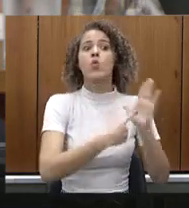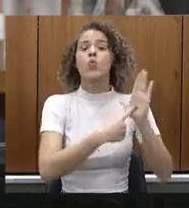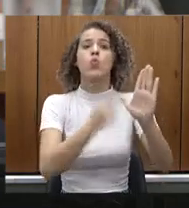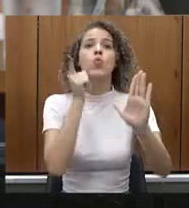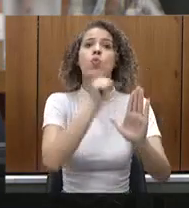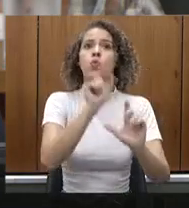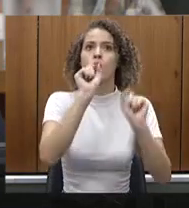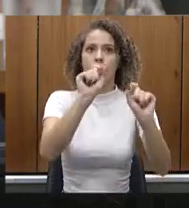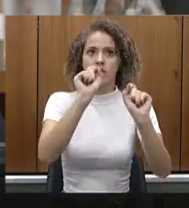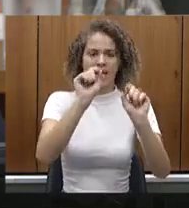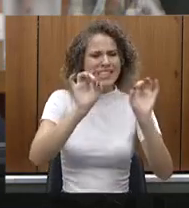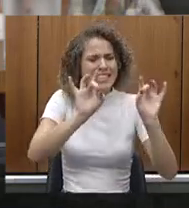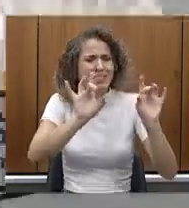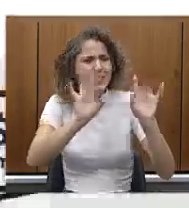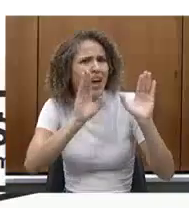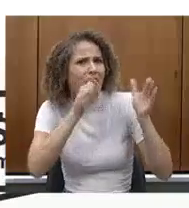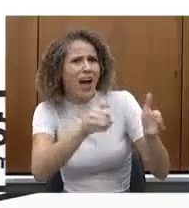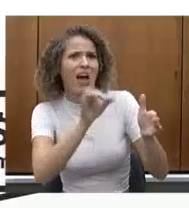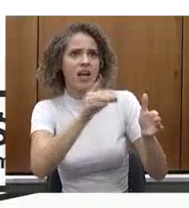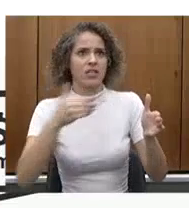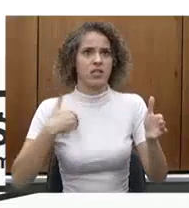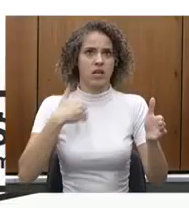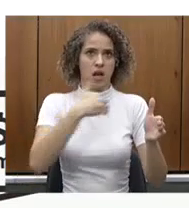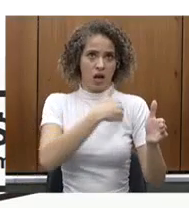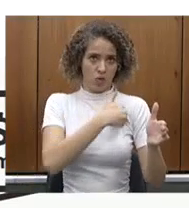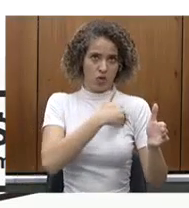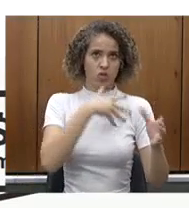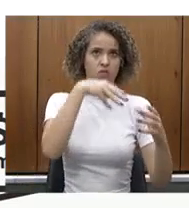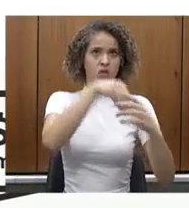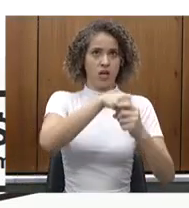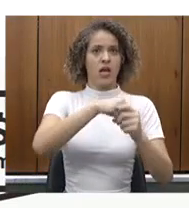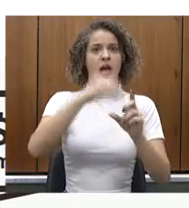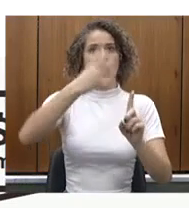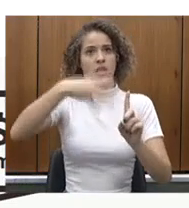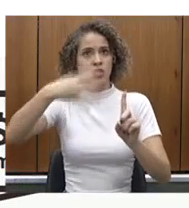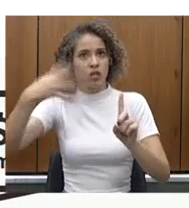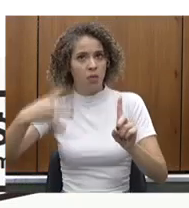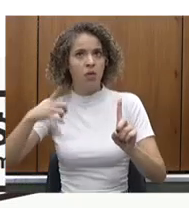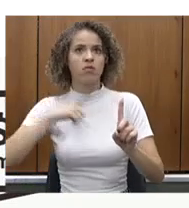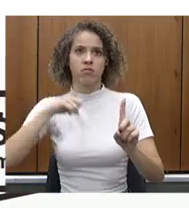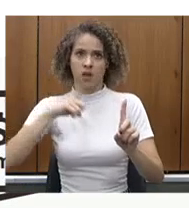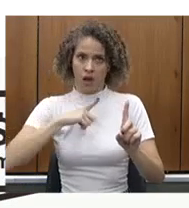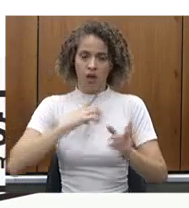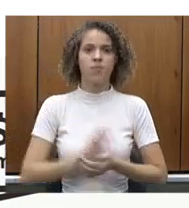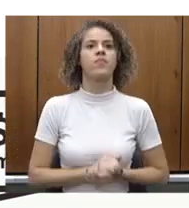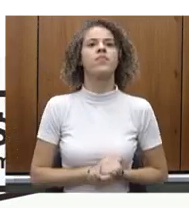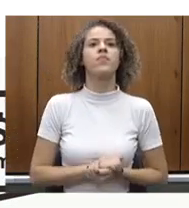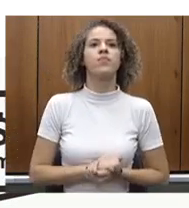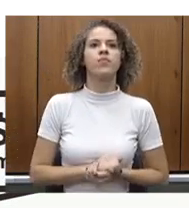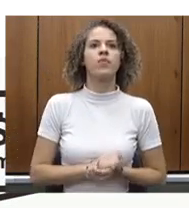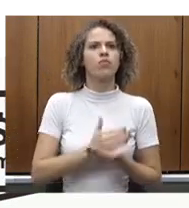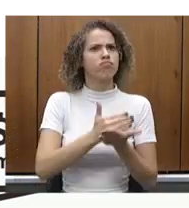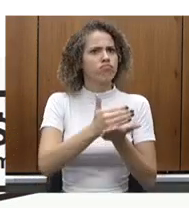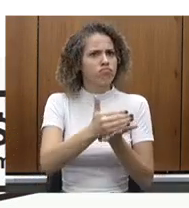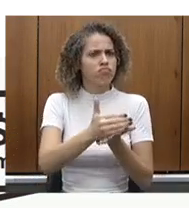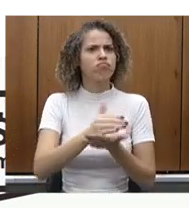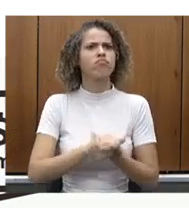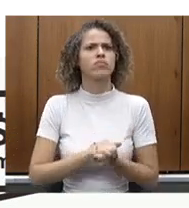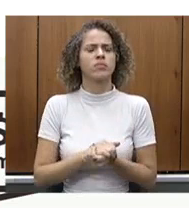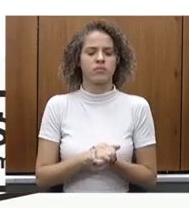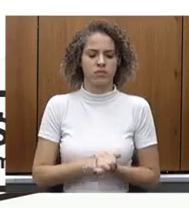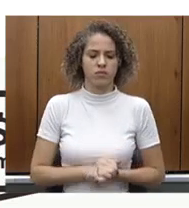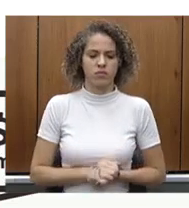específico para a saúde LGBTQIA+, dentro da atenção primária, para que se reconheça, obviamente,